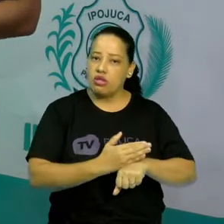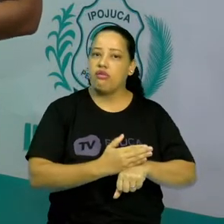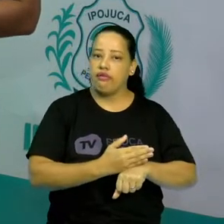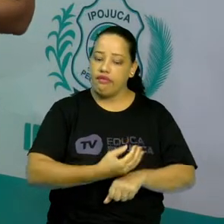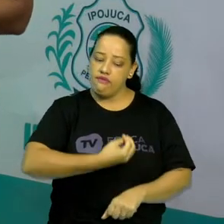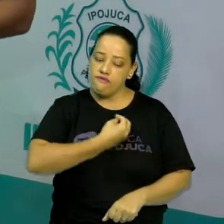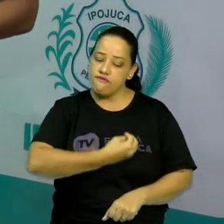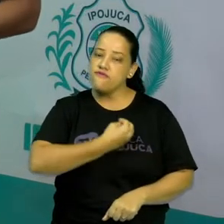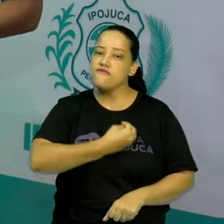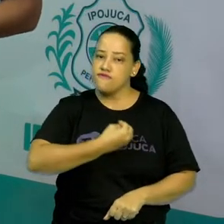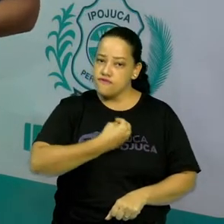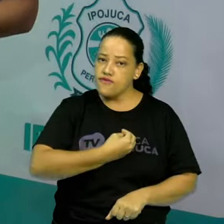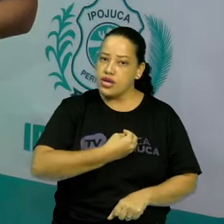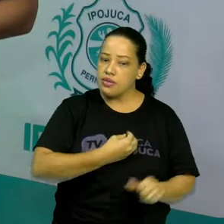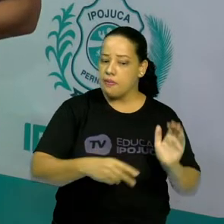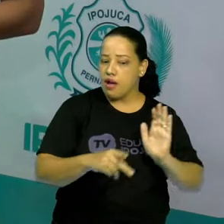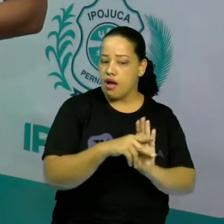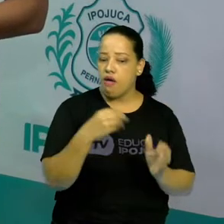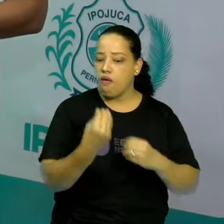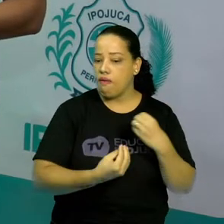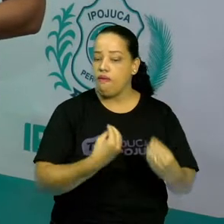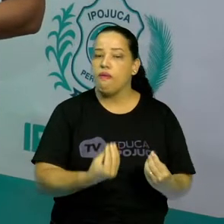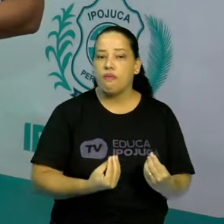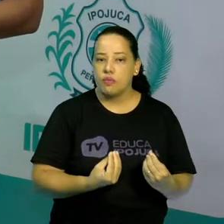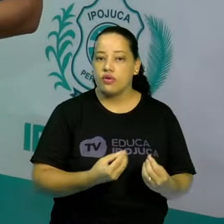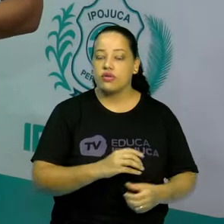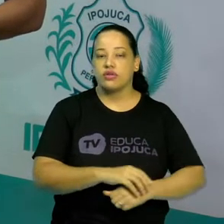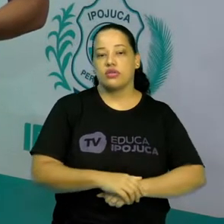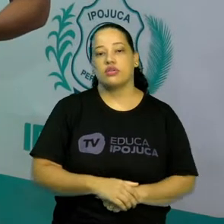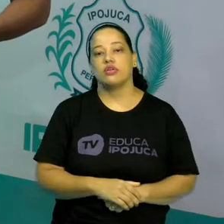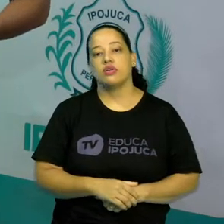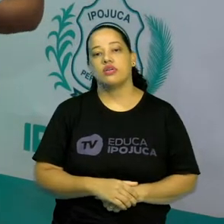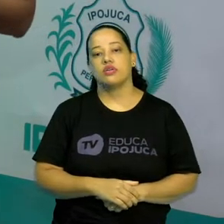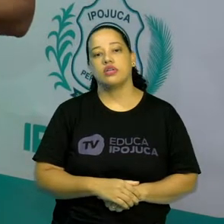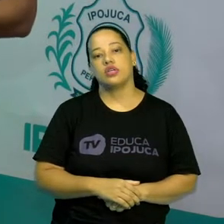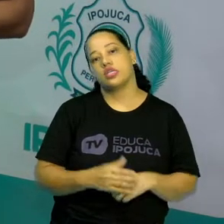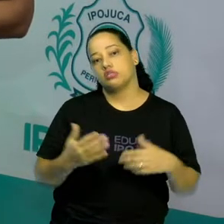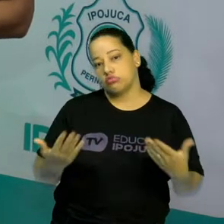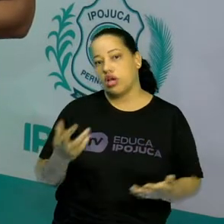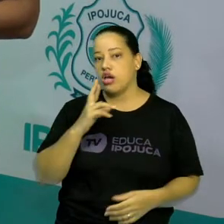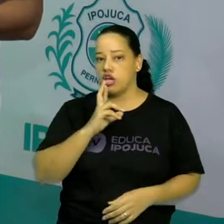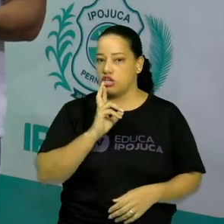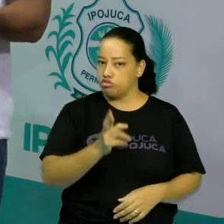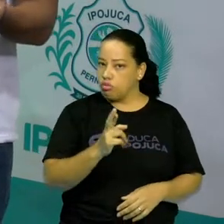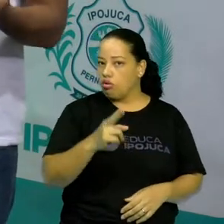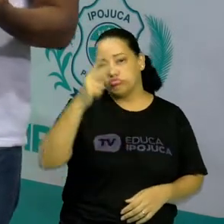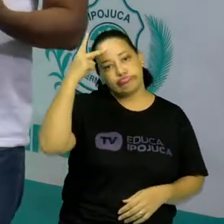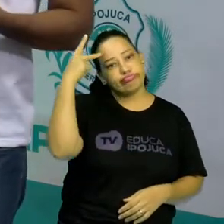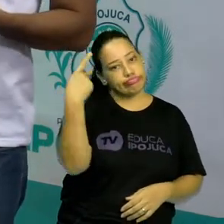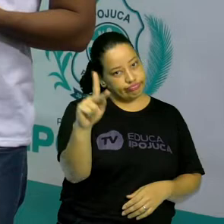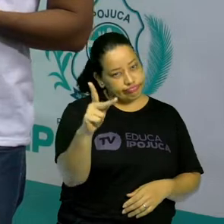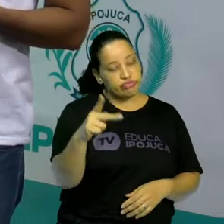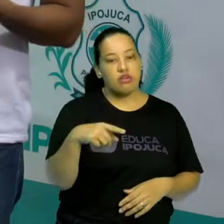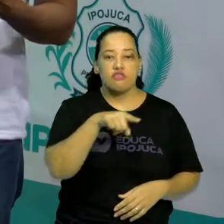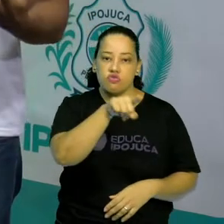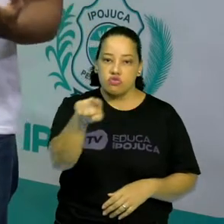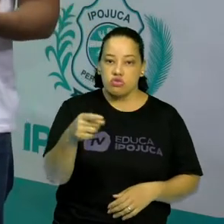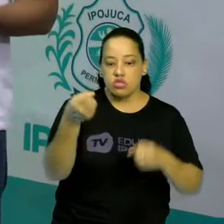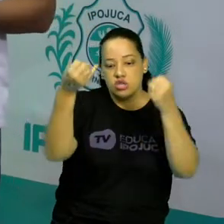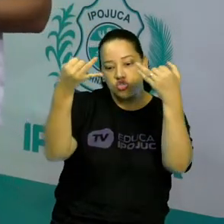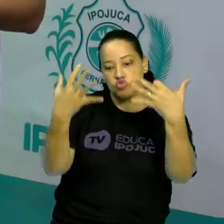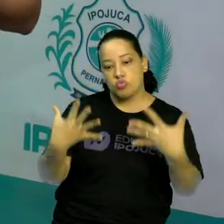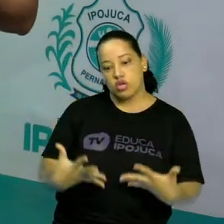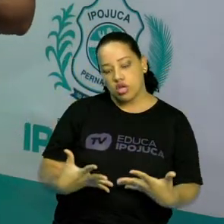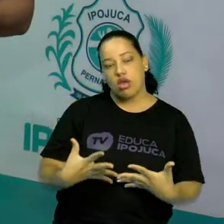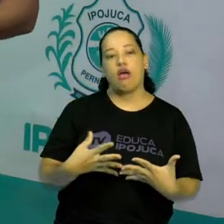vida, do nosso cotidiano. Então, essa é uma resposta pessoal, porque você vai dizer como é que você